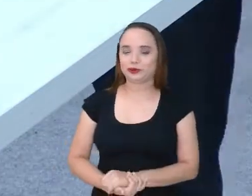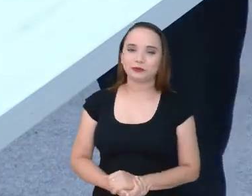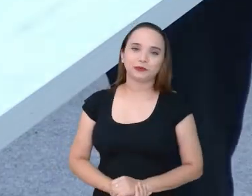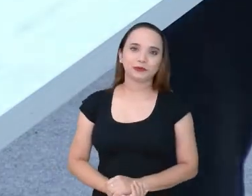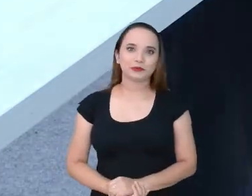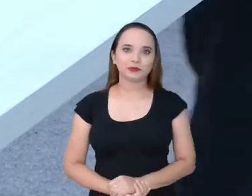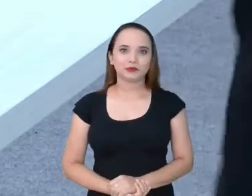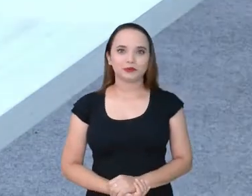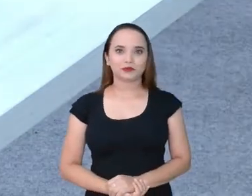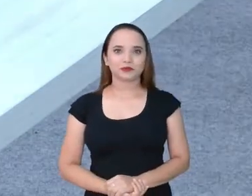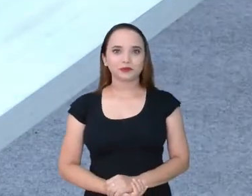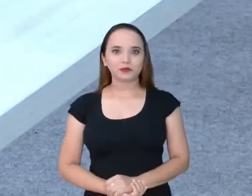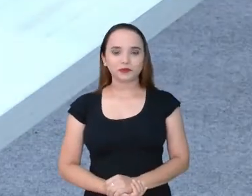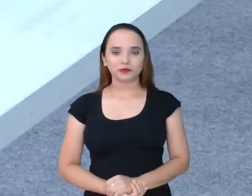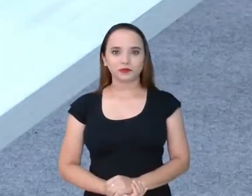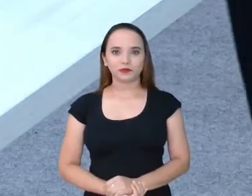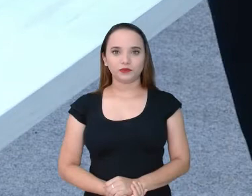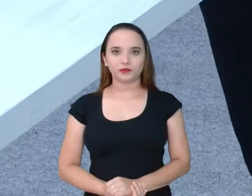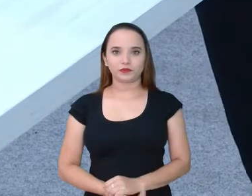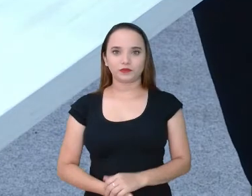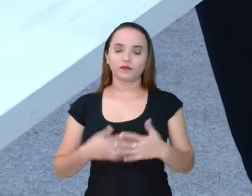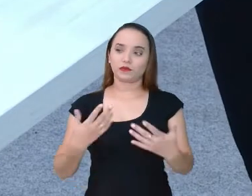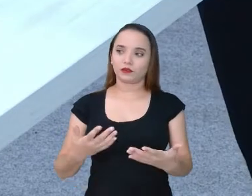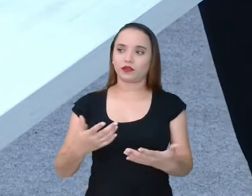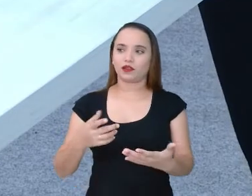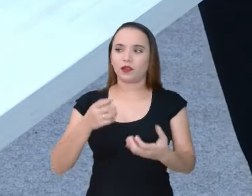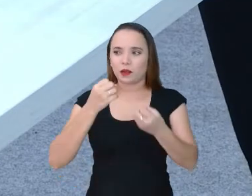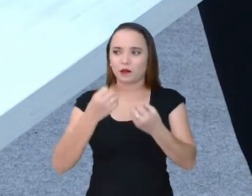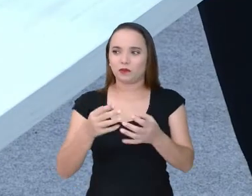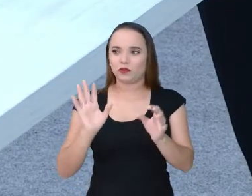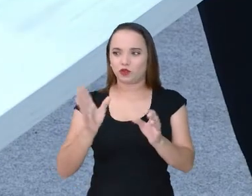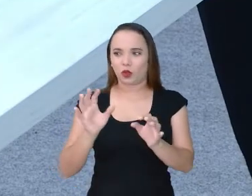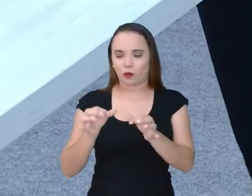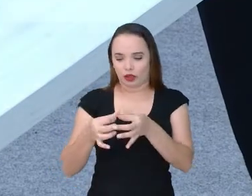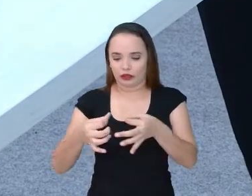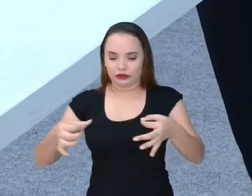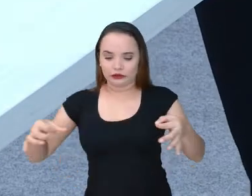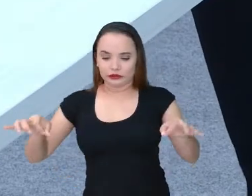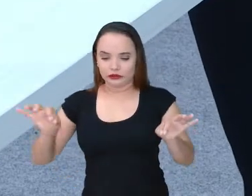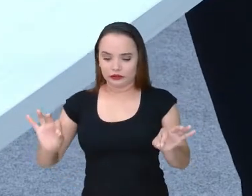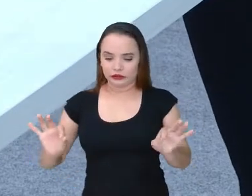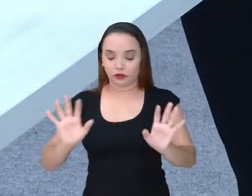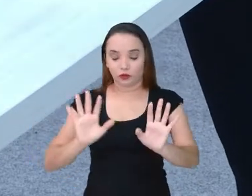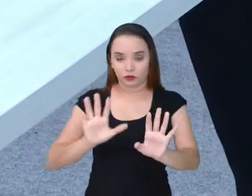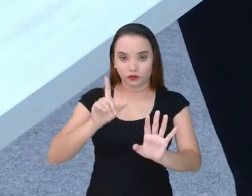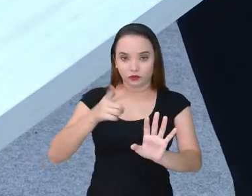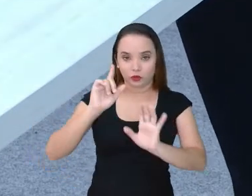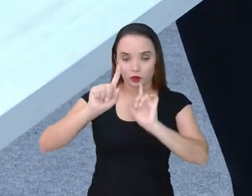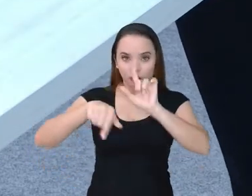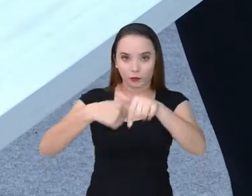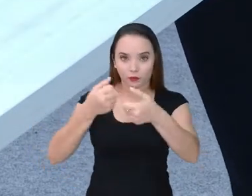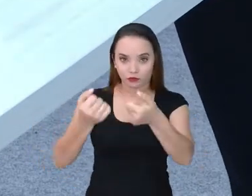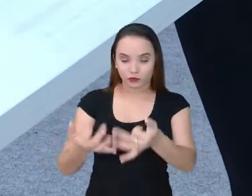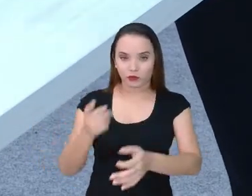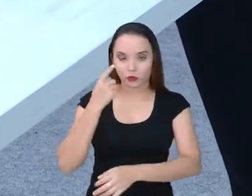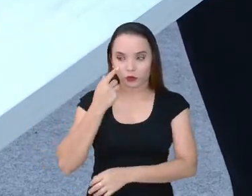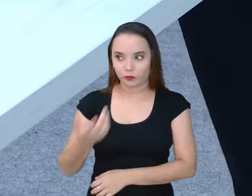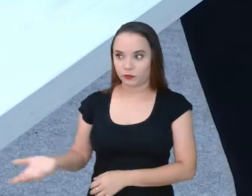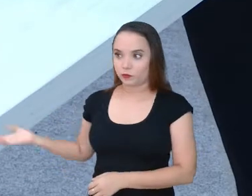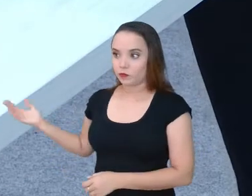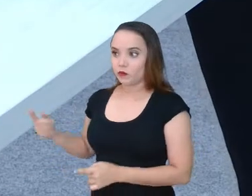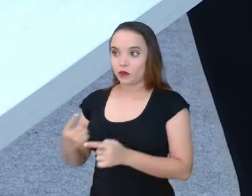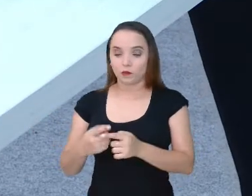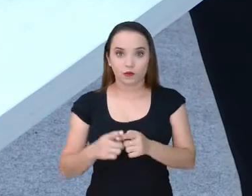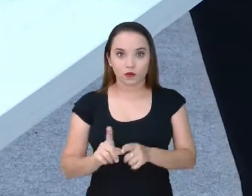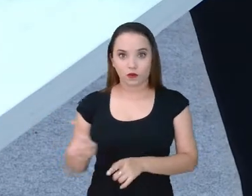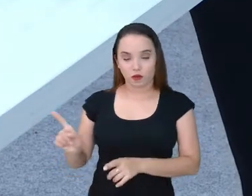Flopou não, amigo. Tudo bem. Era bom deixar essa pontinha assim, né? Já, já eu digo. Por quê? Tá. Porque aí, assim... Aqui, essa